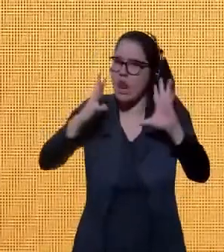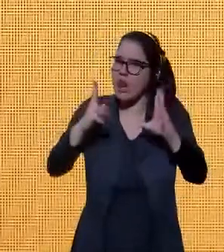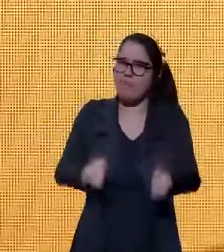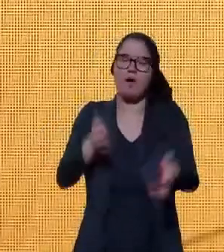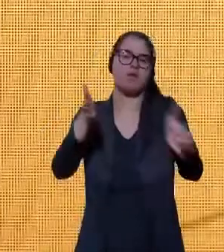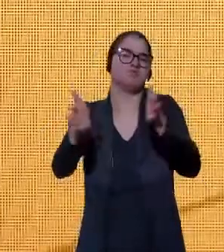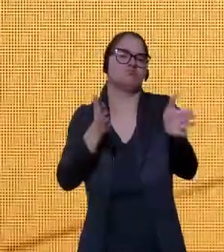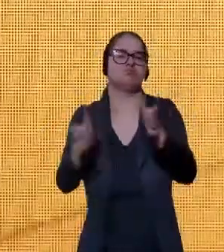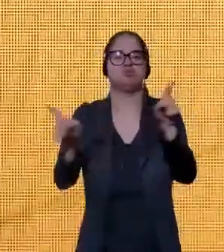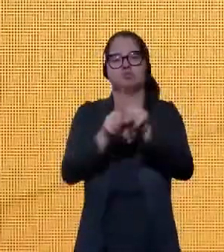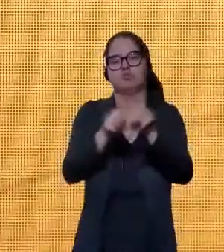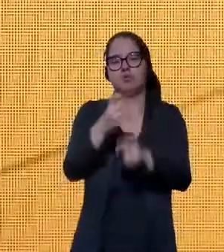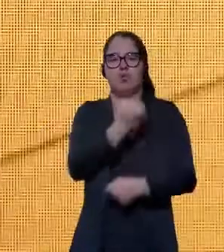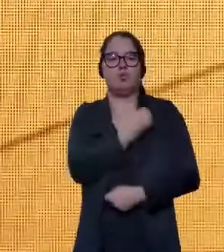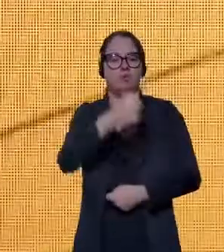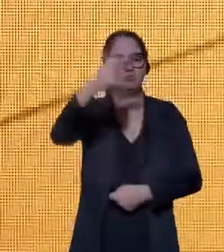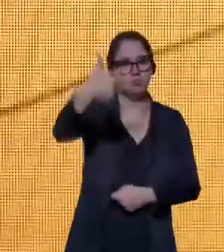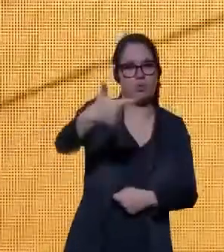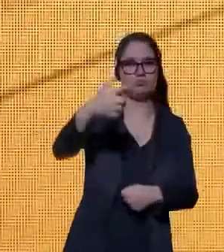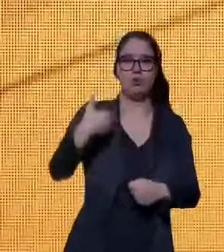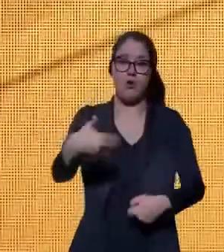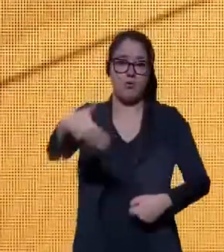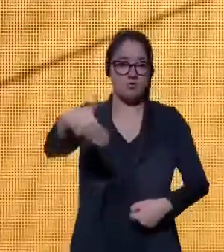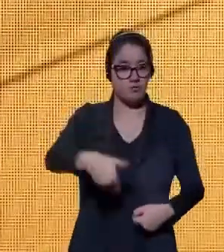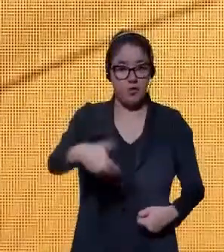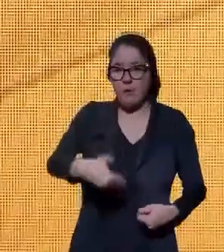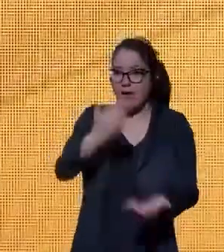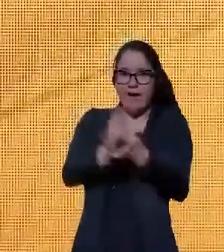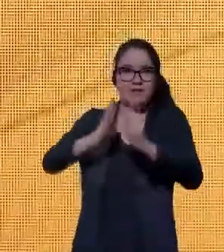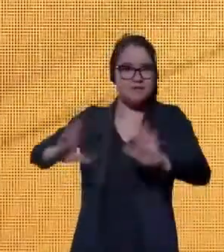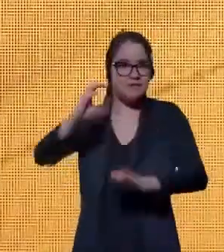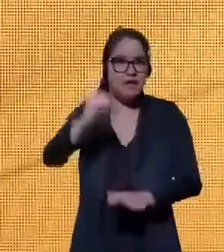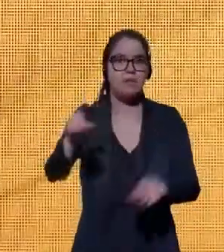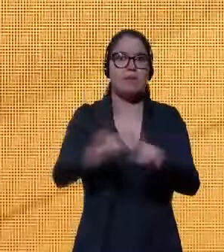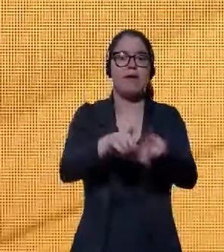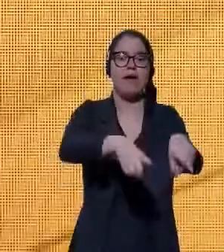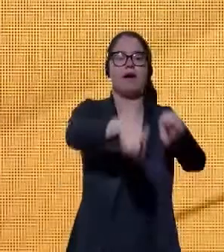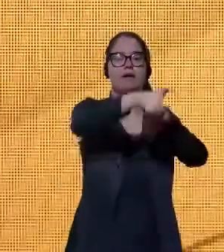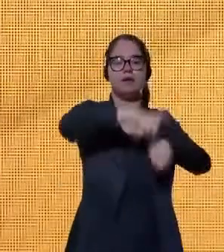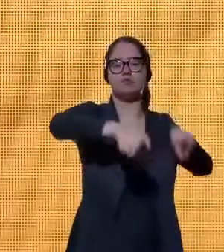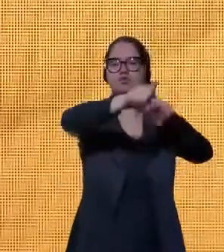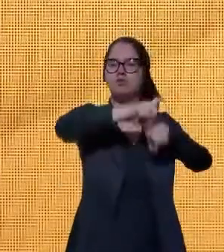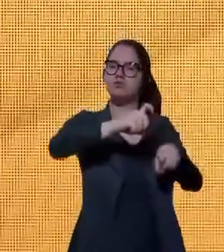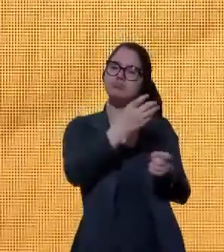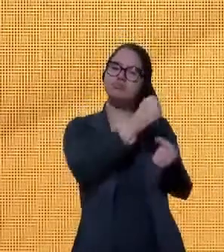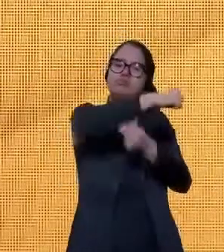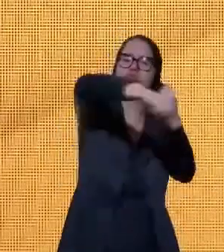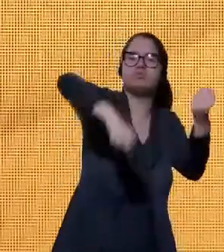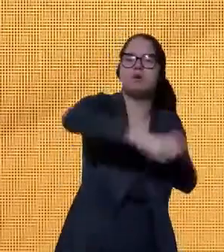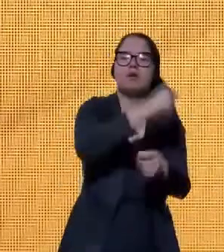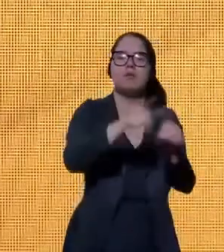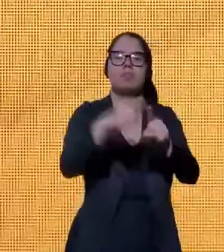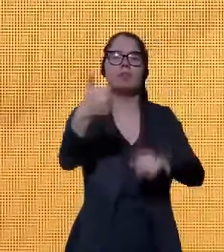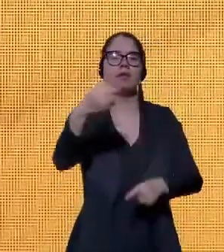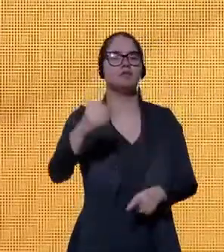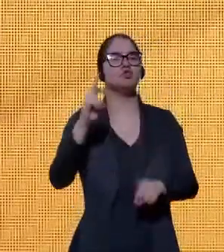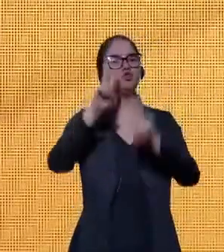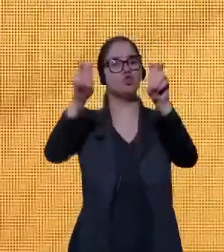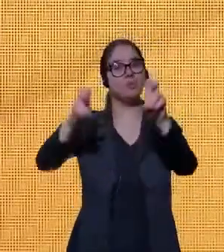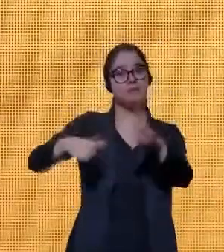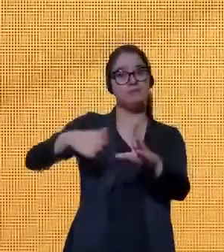acessível, ODS 2, de fome zero e agricultura sustentável, e ODS 10, de redução de